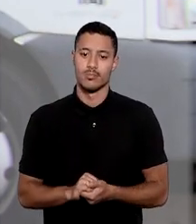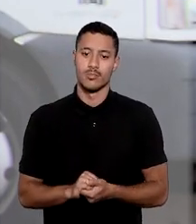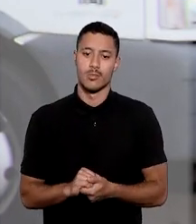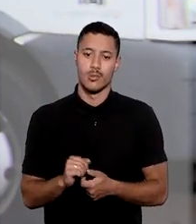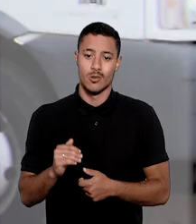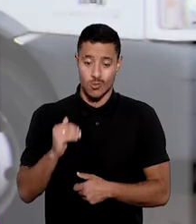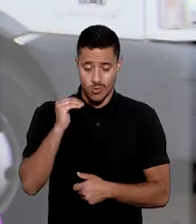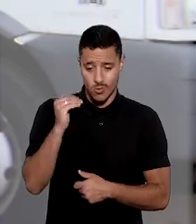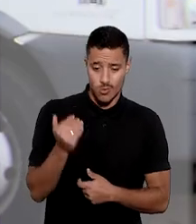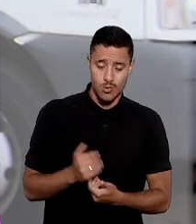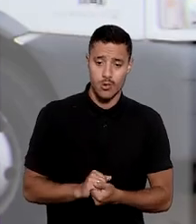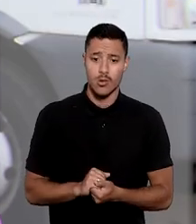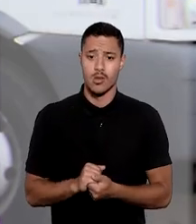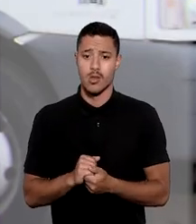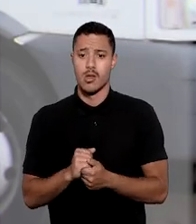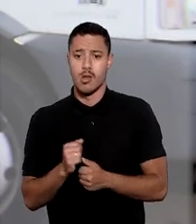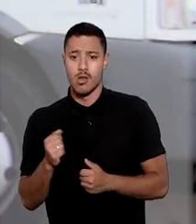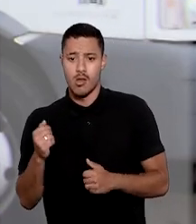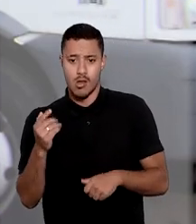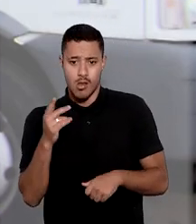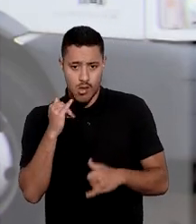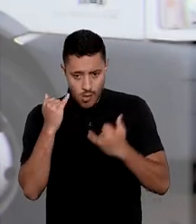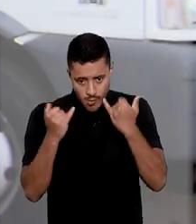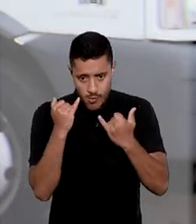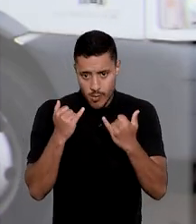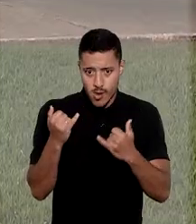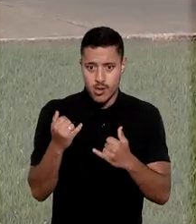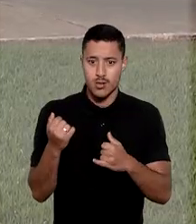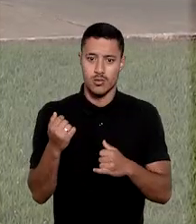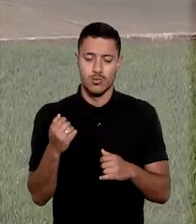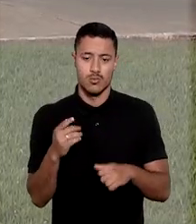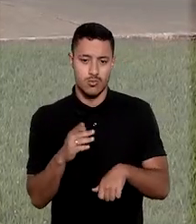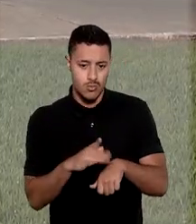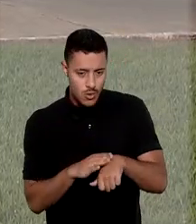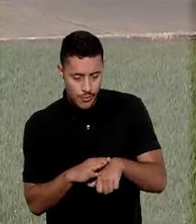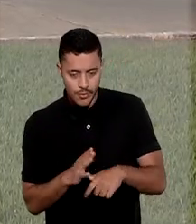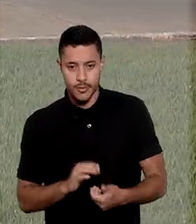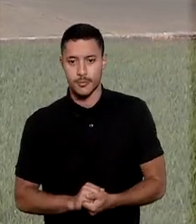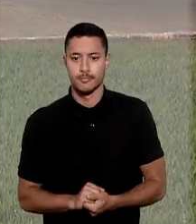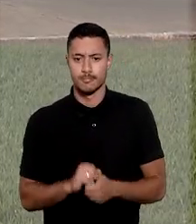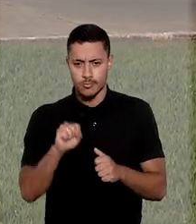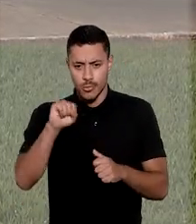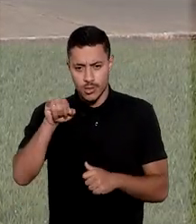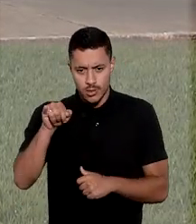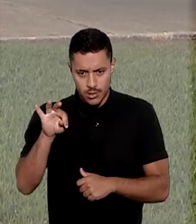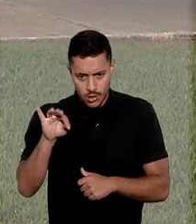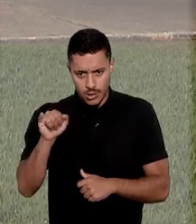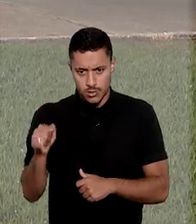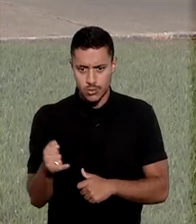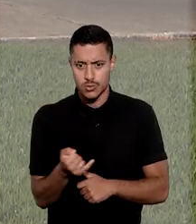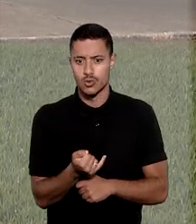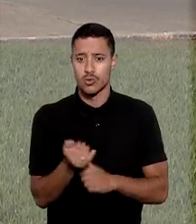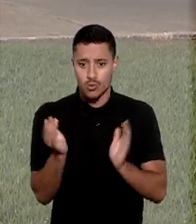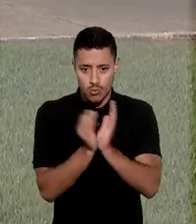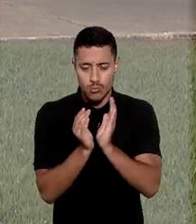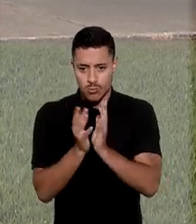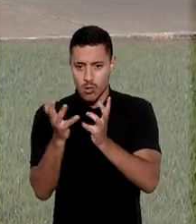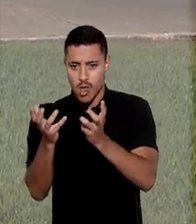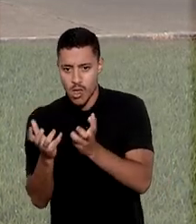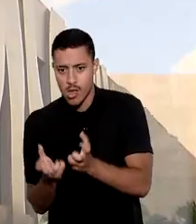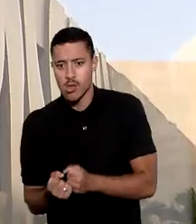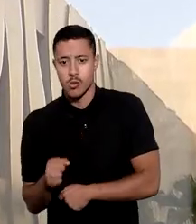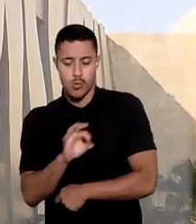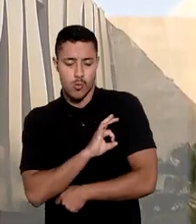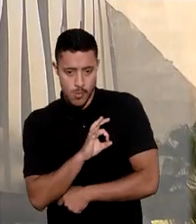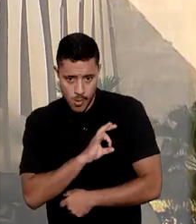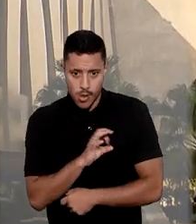caso dos autos, o diagnóstico de infecção pelo vírus. No STJ, a segunda turma deu provimento ao recurso especial do